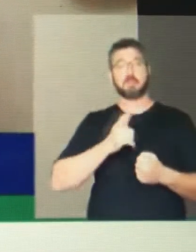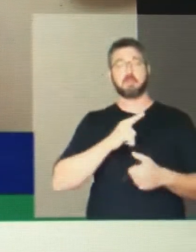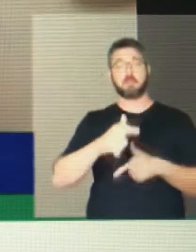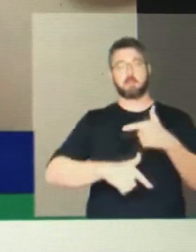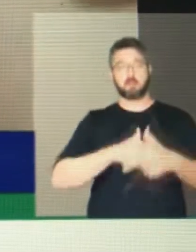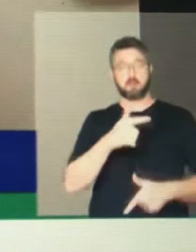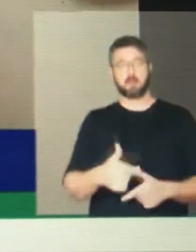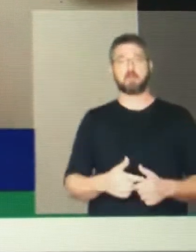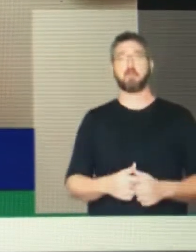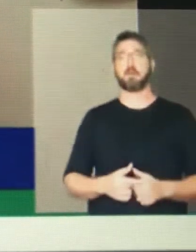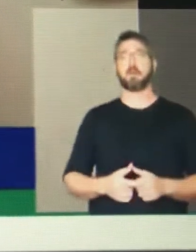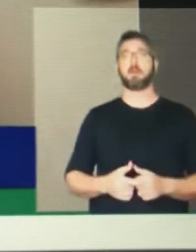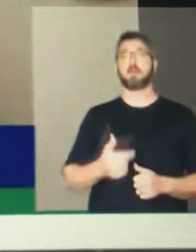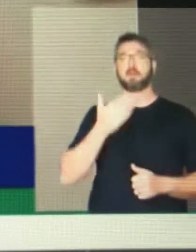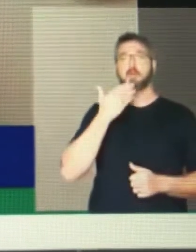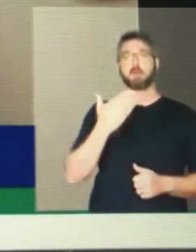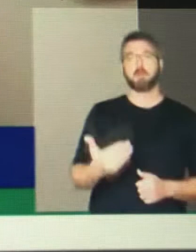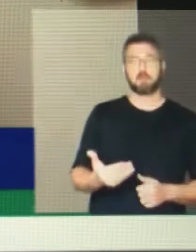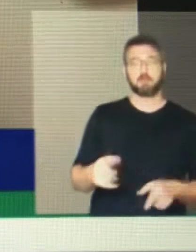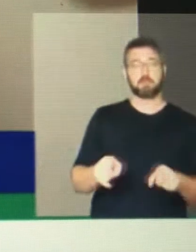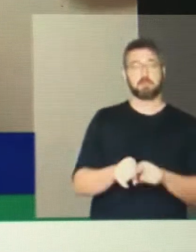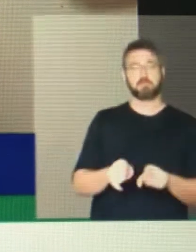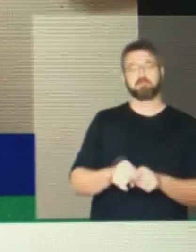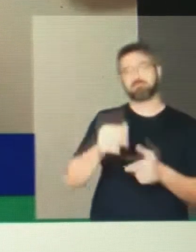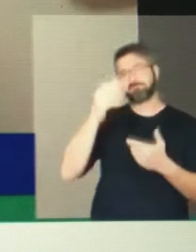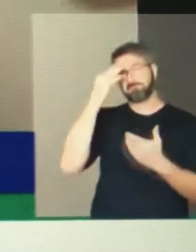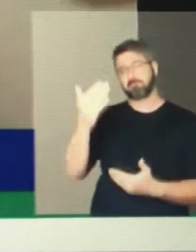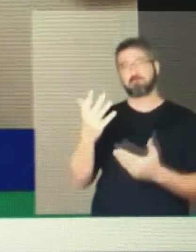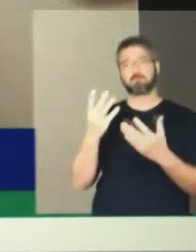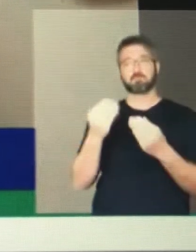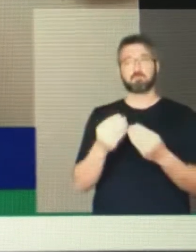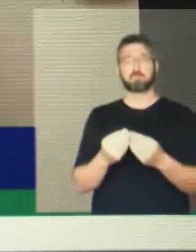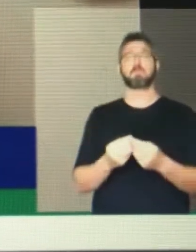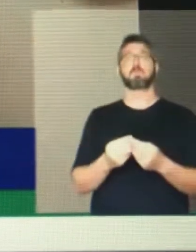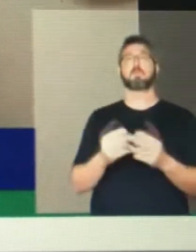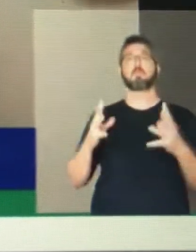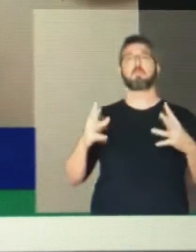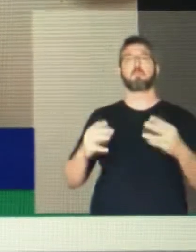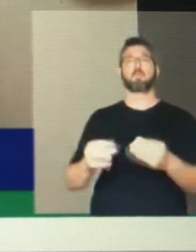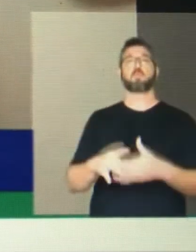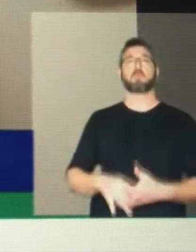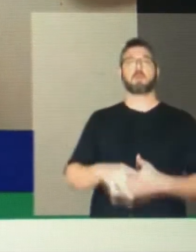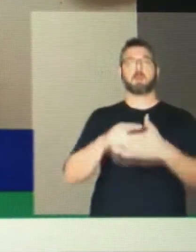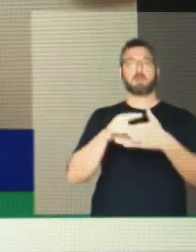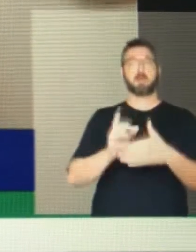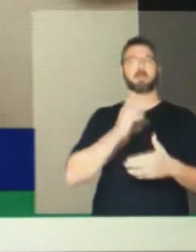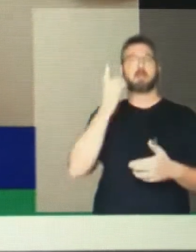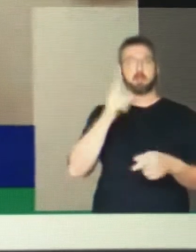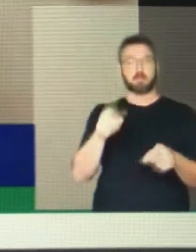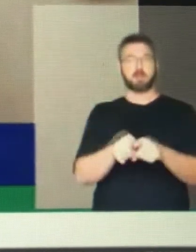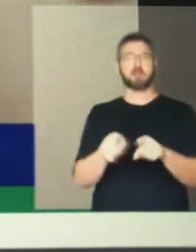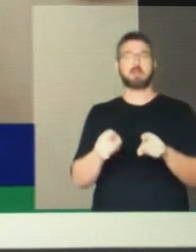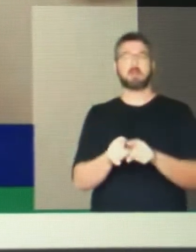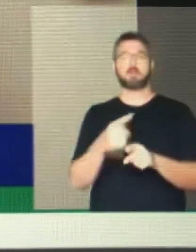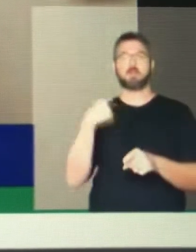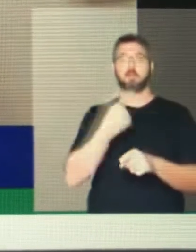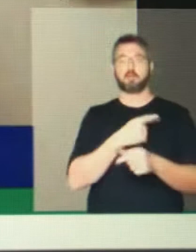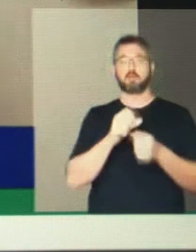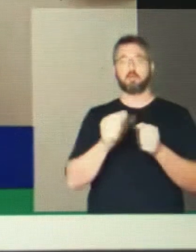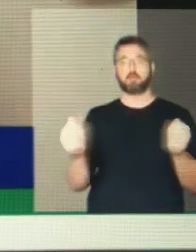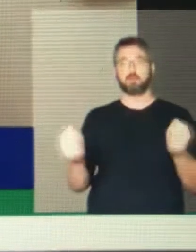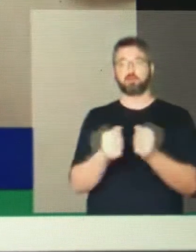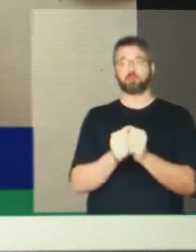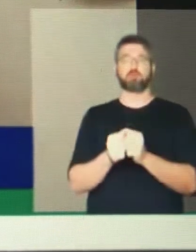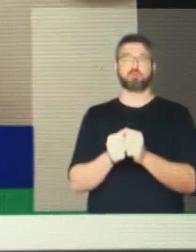e parlamentares que construímos juntos esse conjunto de medidas que será a certeza de apoiarmos essa